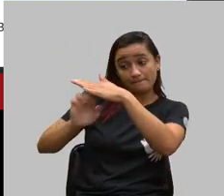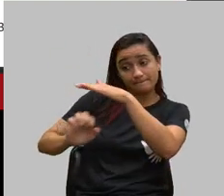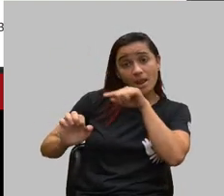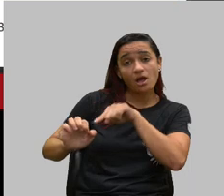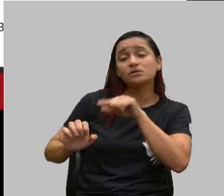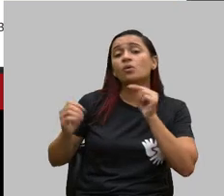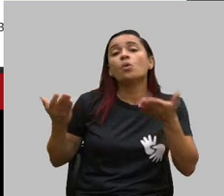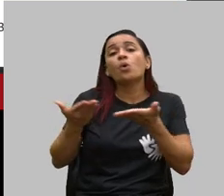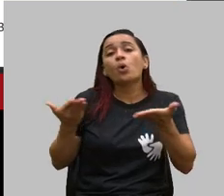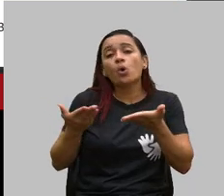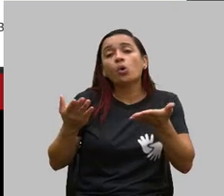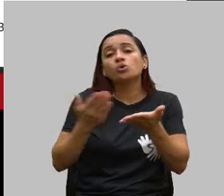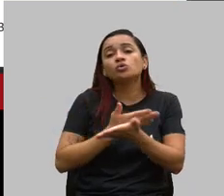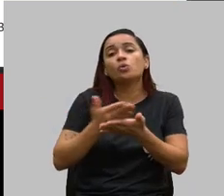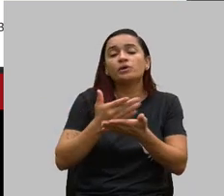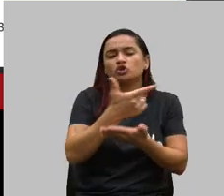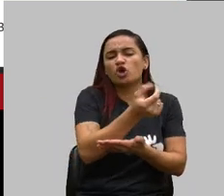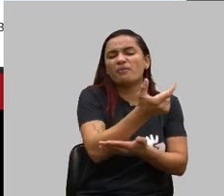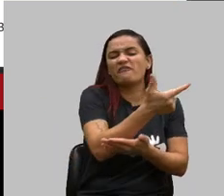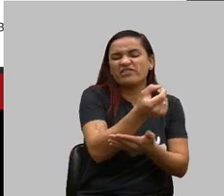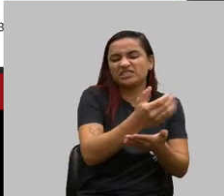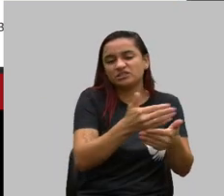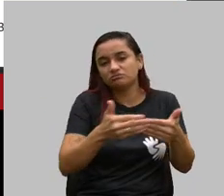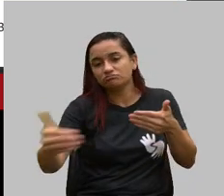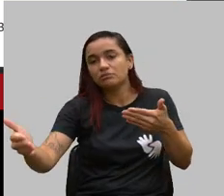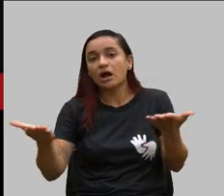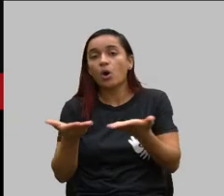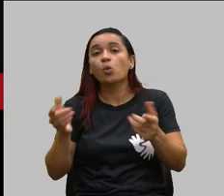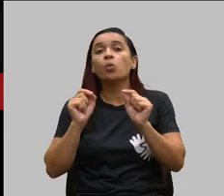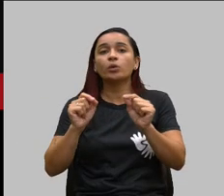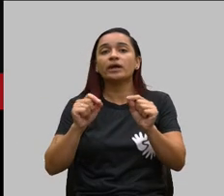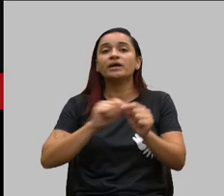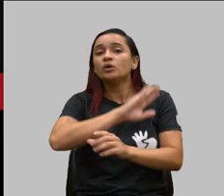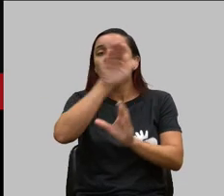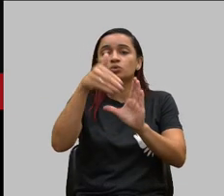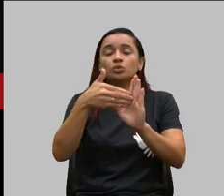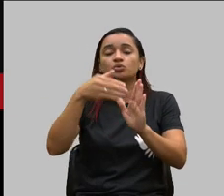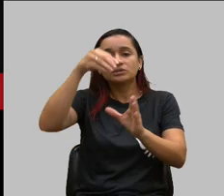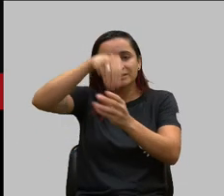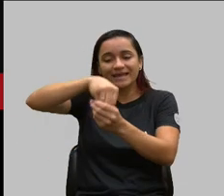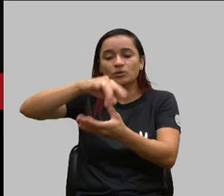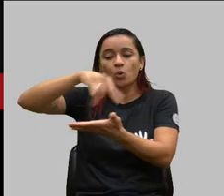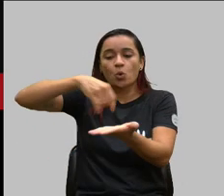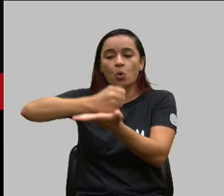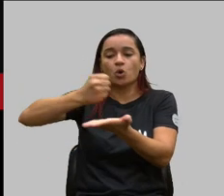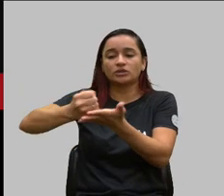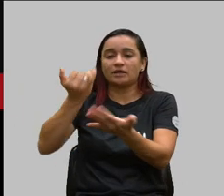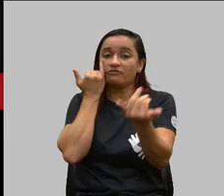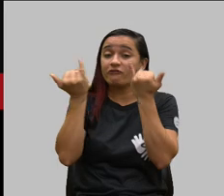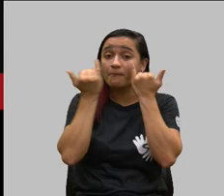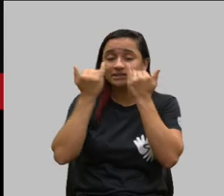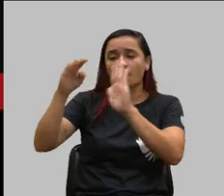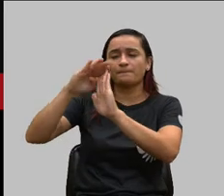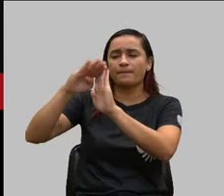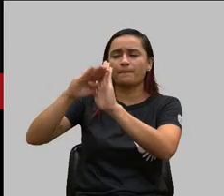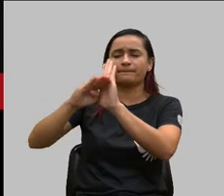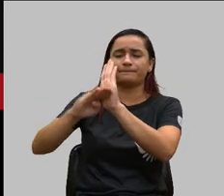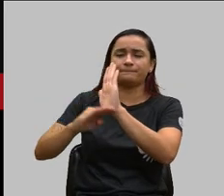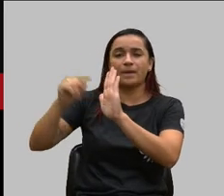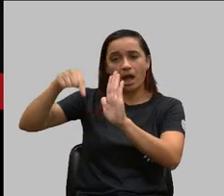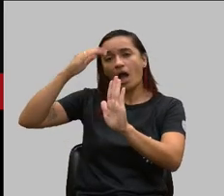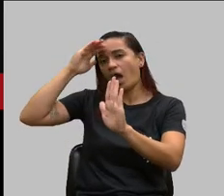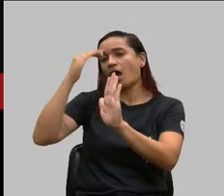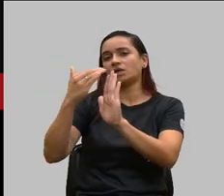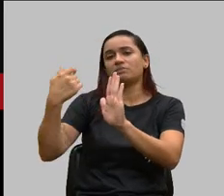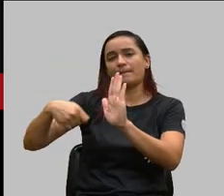2020 é vale o que está estabelecido no contrato e por que que vigora o que vale o que está estabelecido no